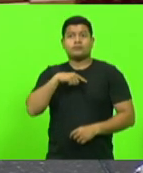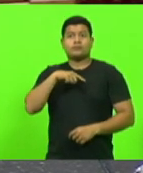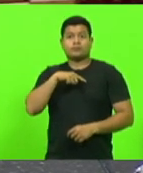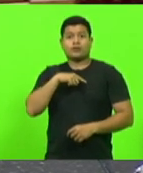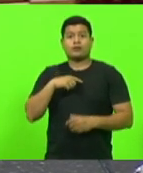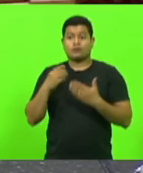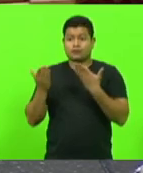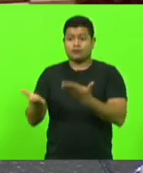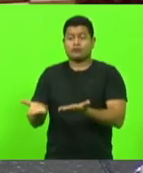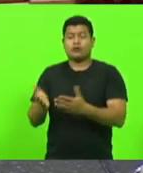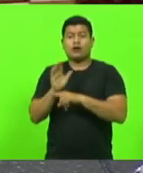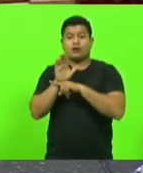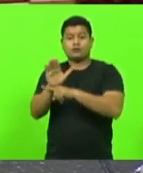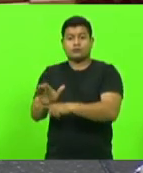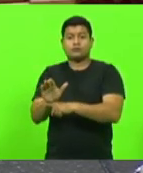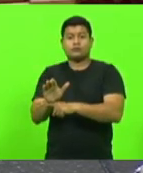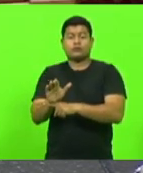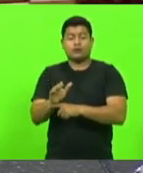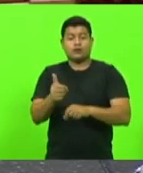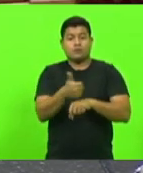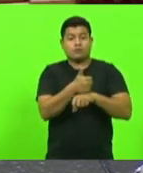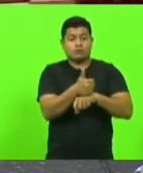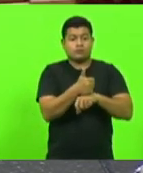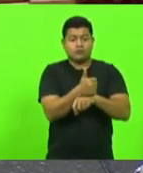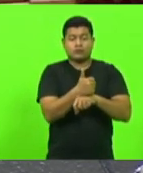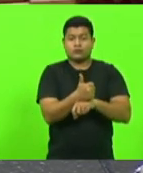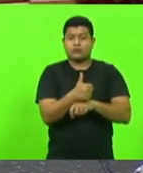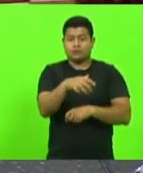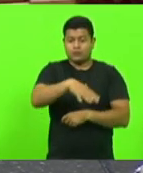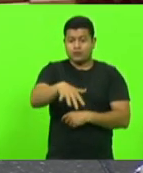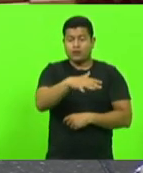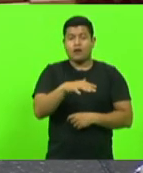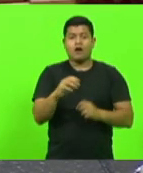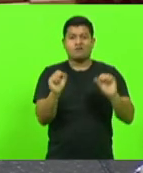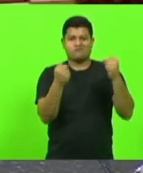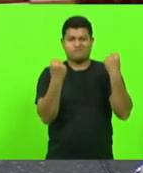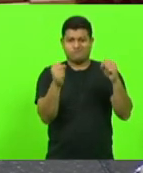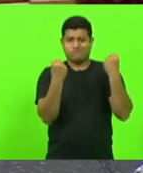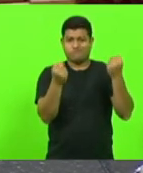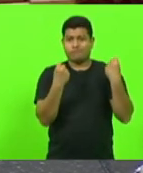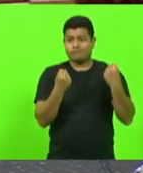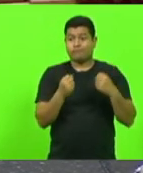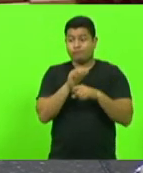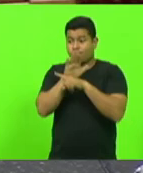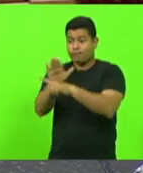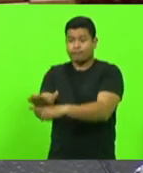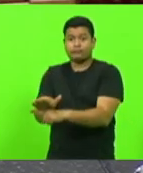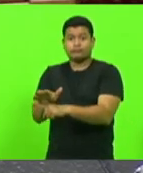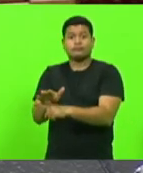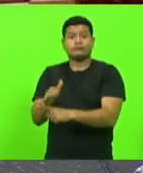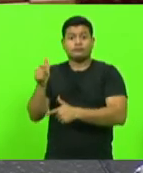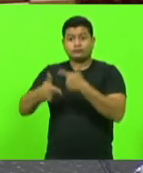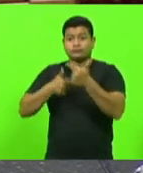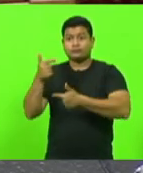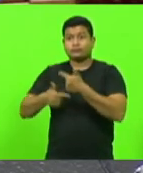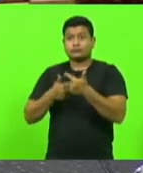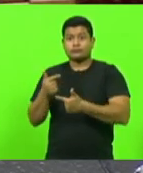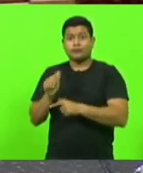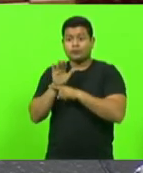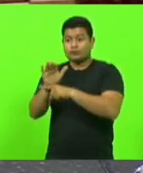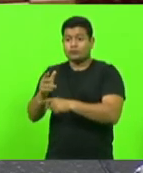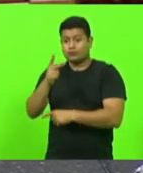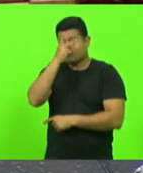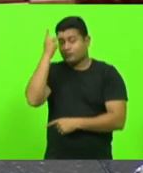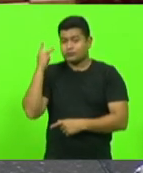necessidade de ter um profissional da fisioterapia fazendo justamente esse trabalho de recuperação